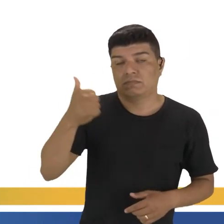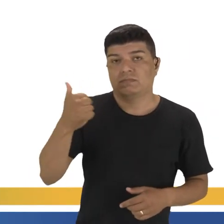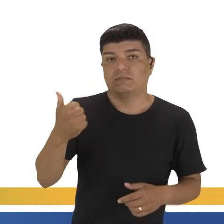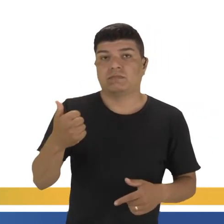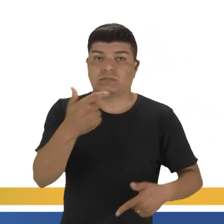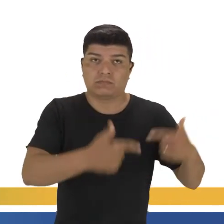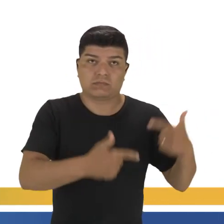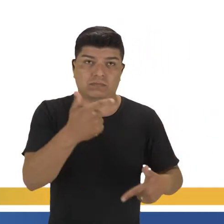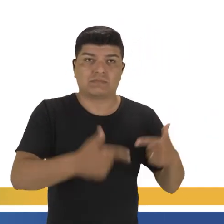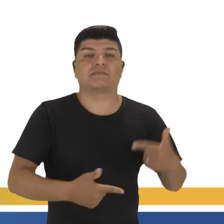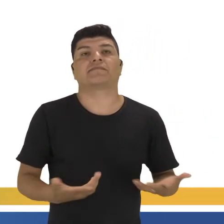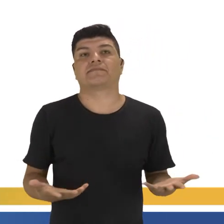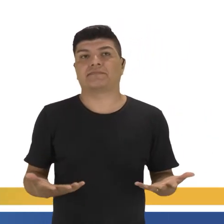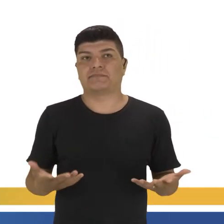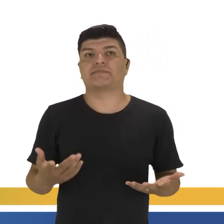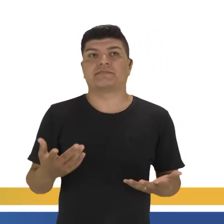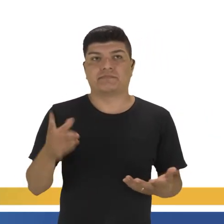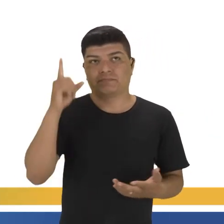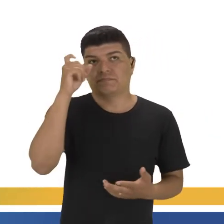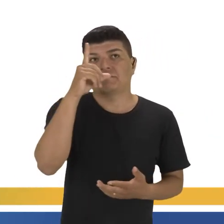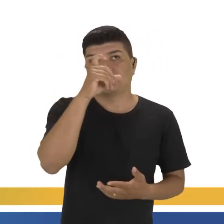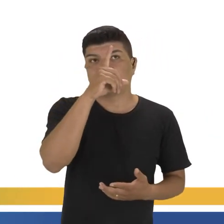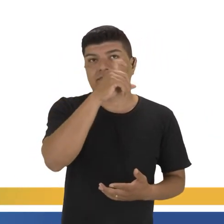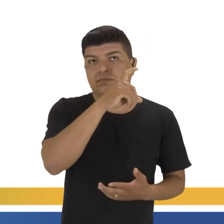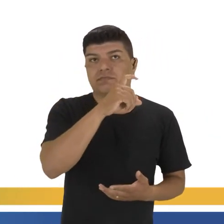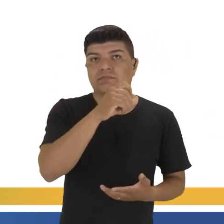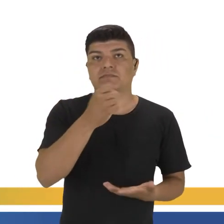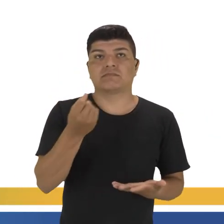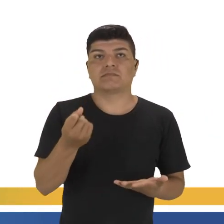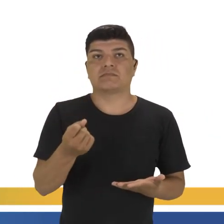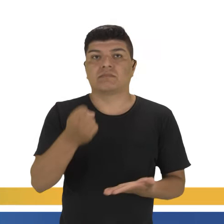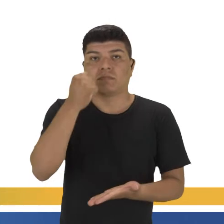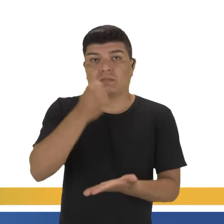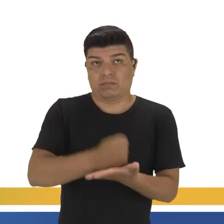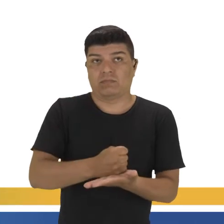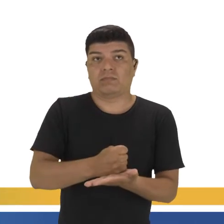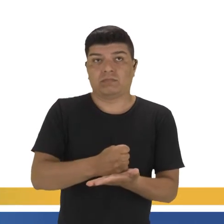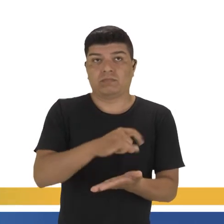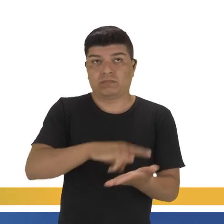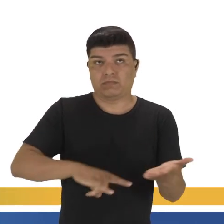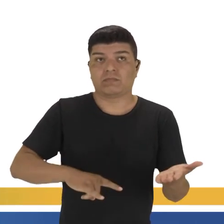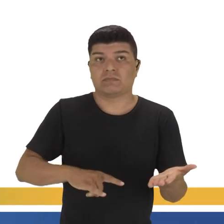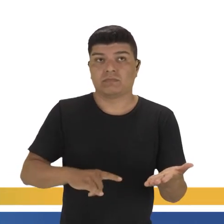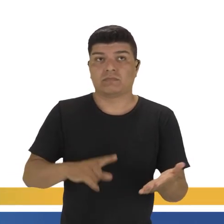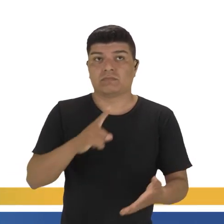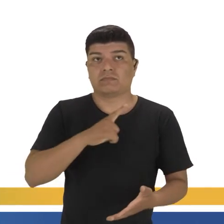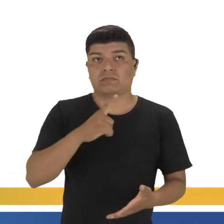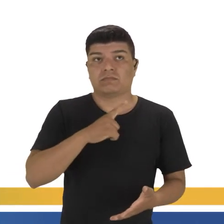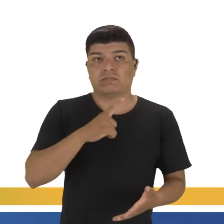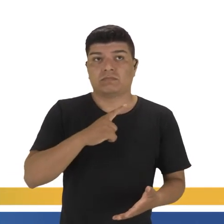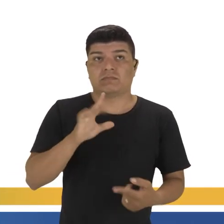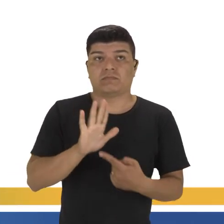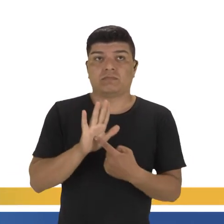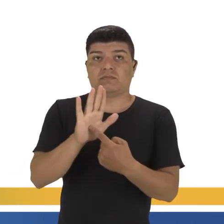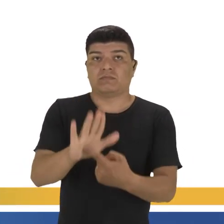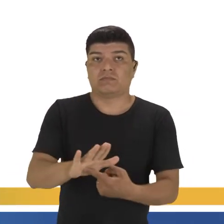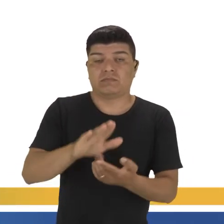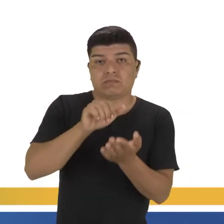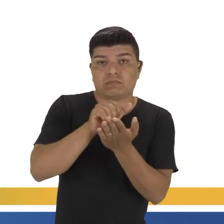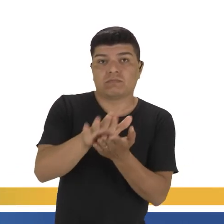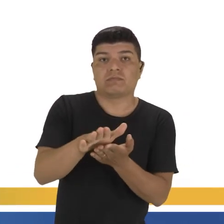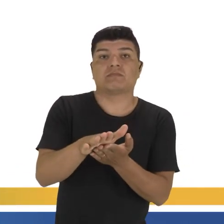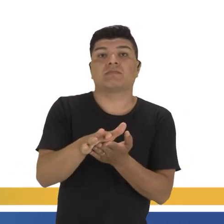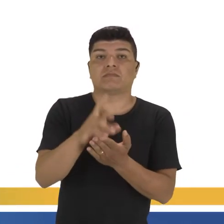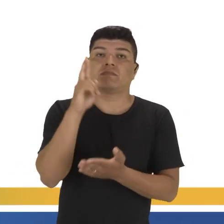Primeira Guerra, aí foi formidável. Quando ele faz esse tratado chamado de Bretsch-Litovsk, nós temos aí essa situação da